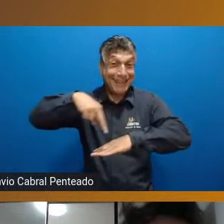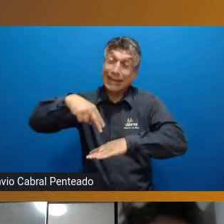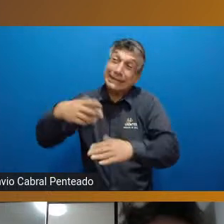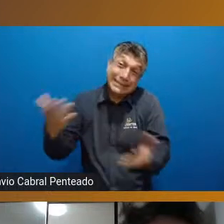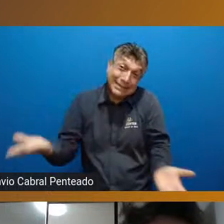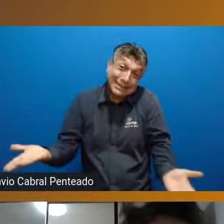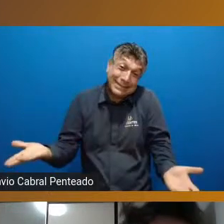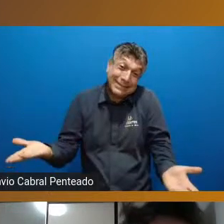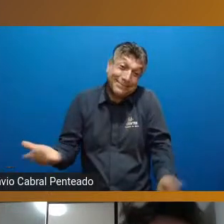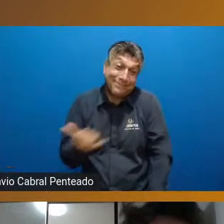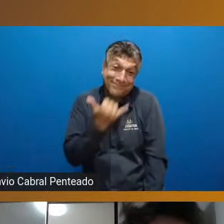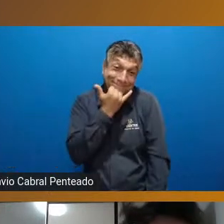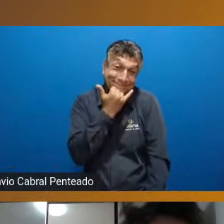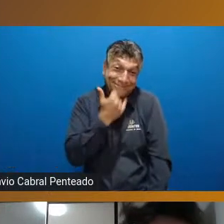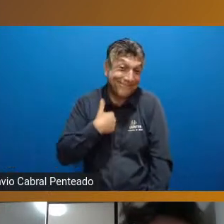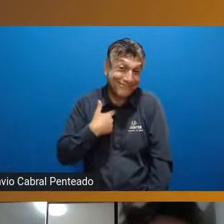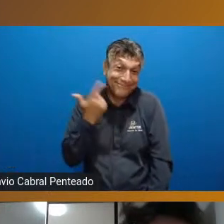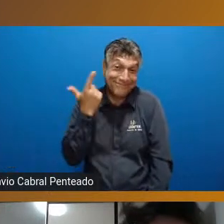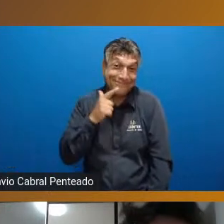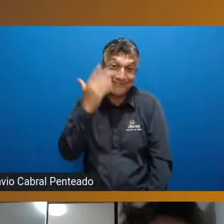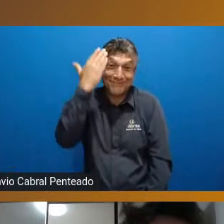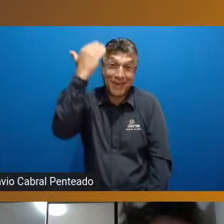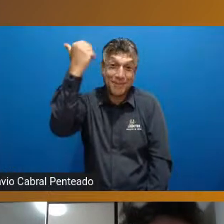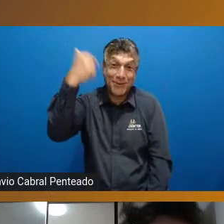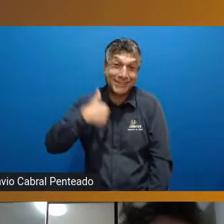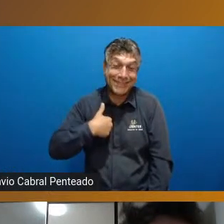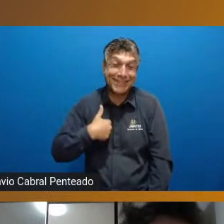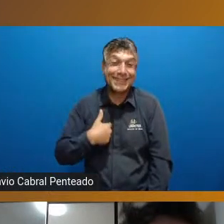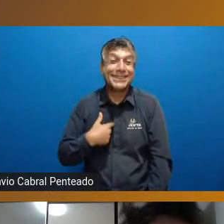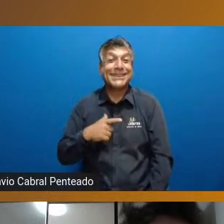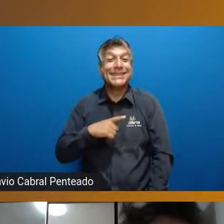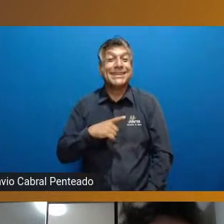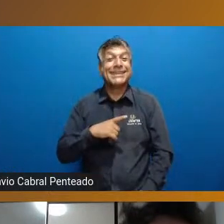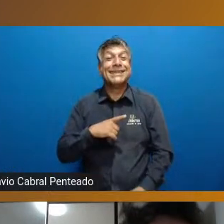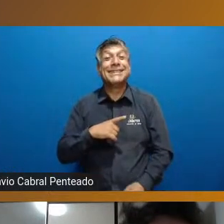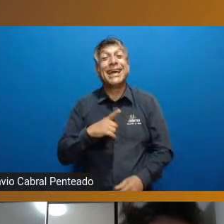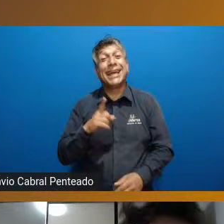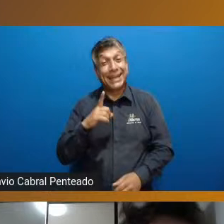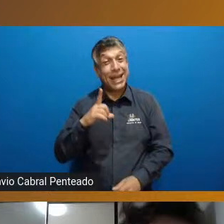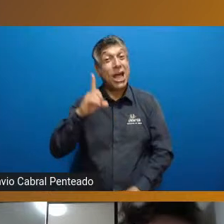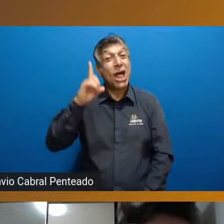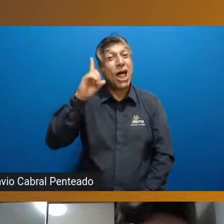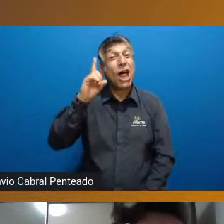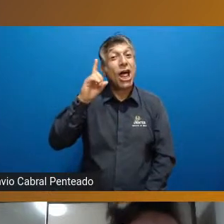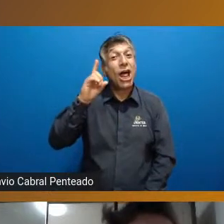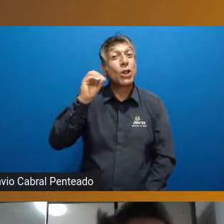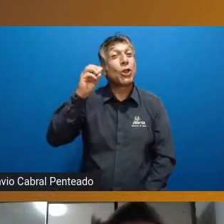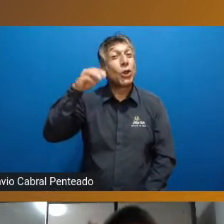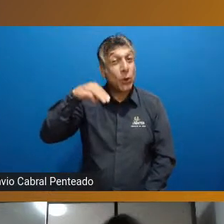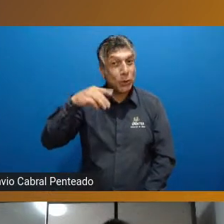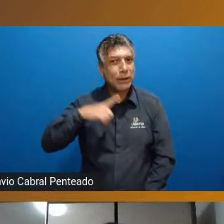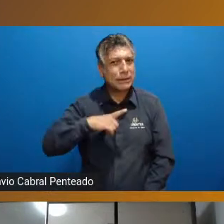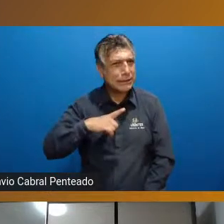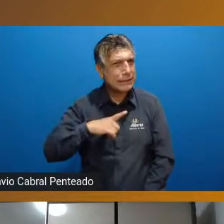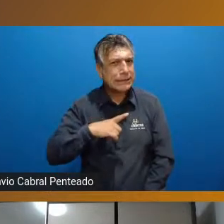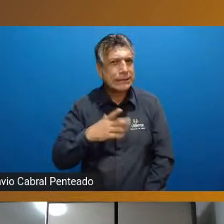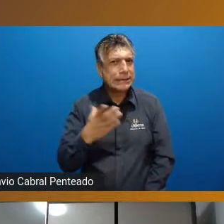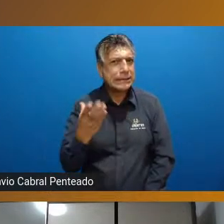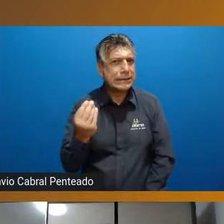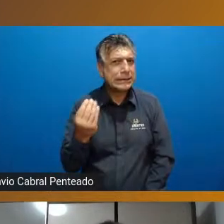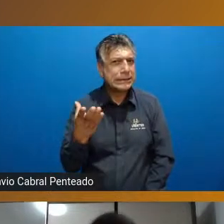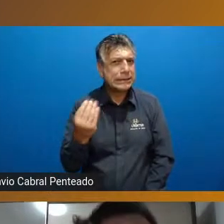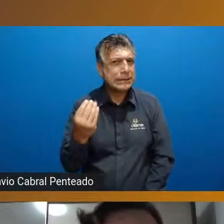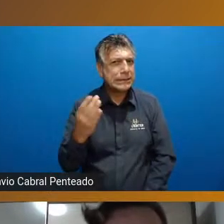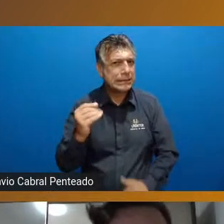posso dar a resposta pra Rita acho que tem o lado B que é o dom né olha quantos atletas a gente tem aí que a gente não consegue entender